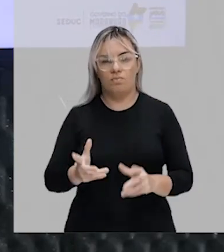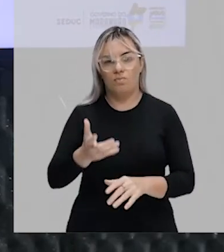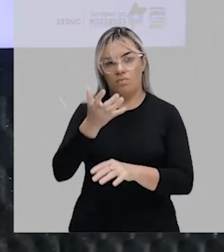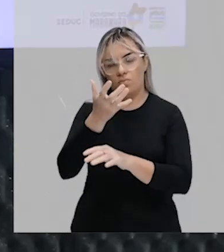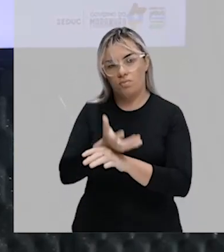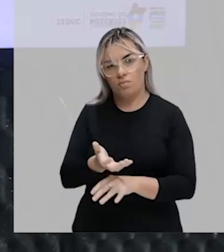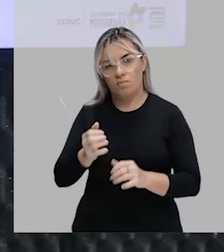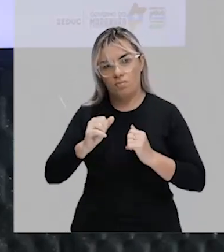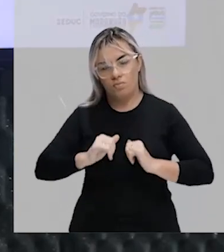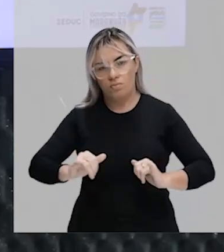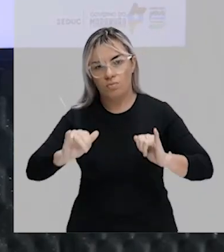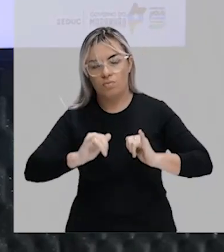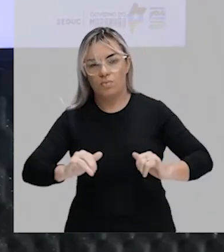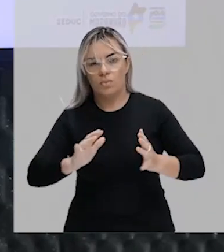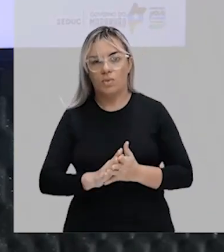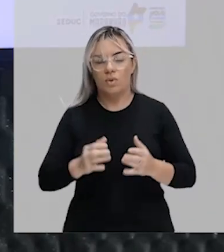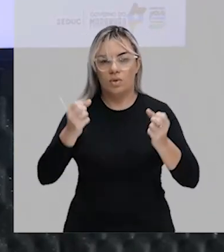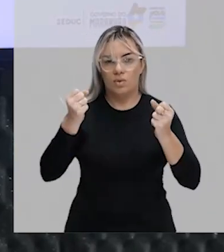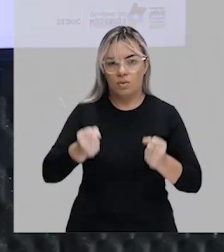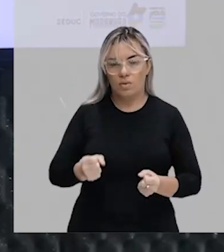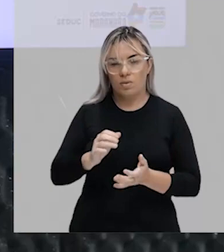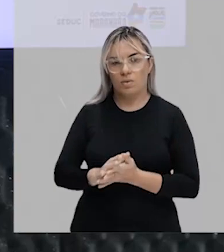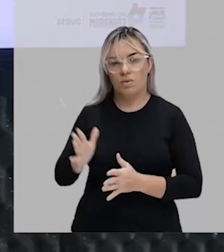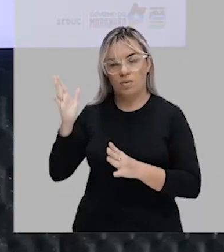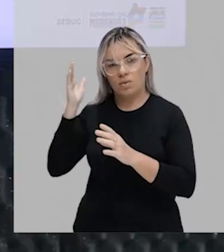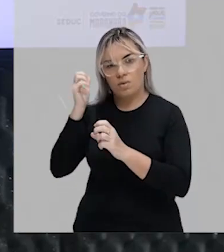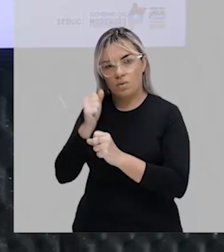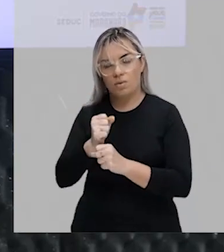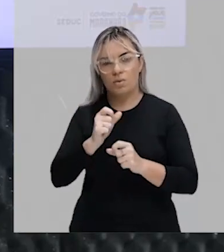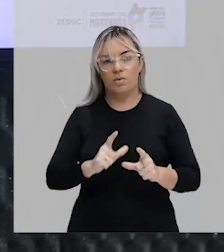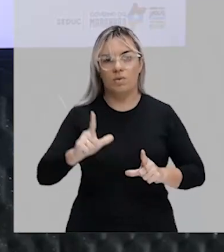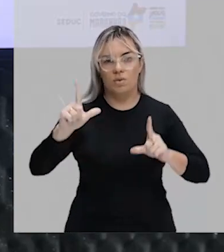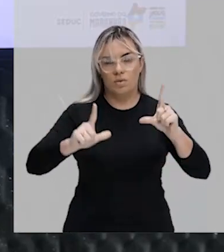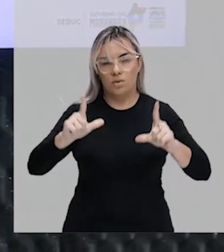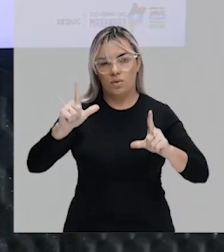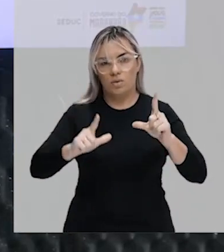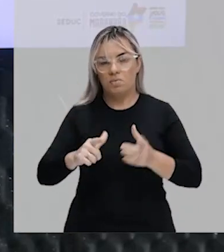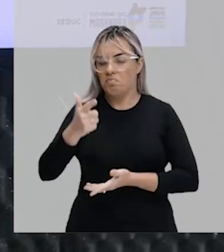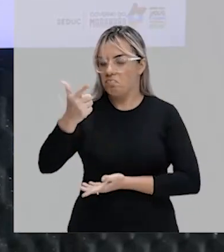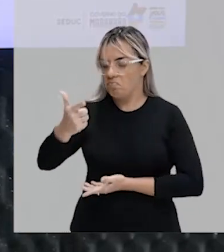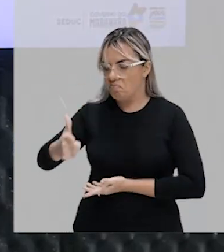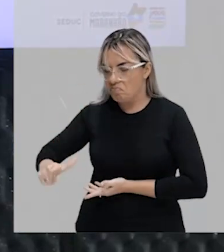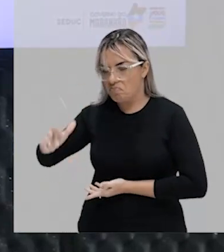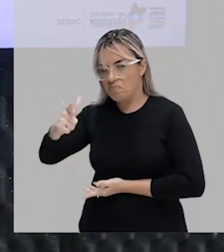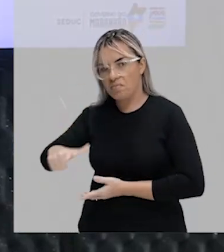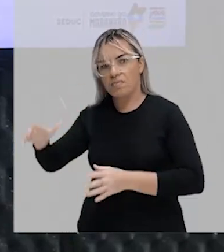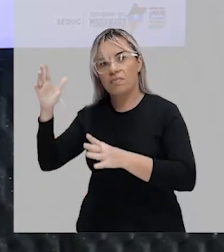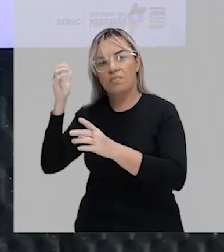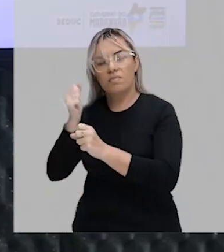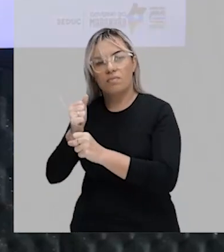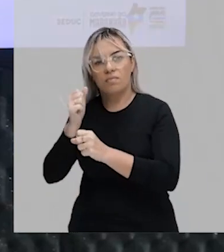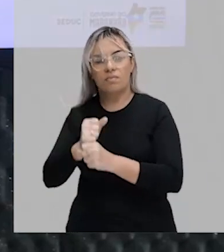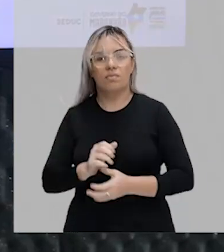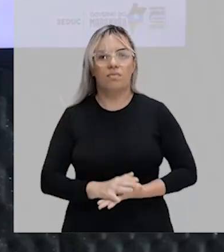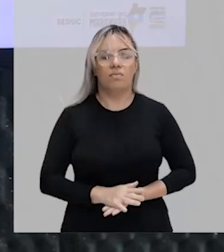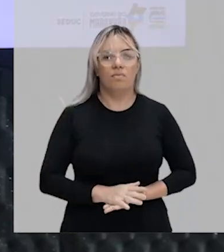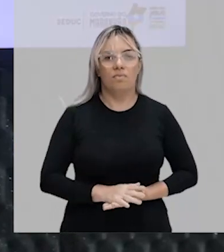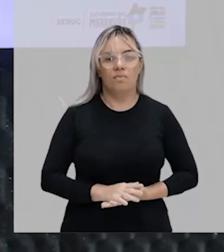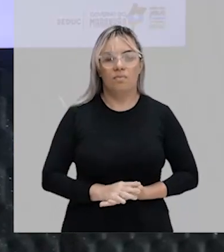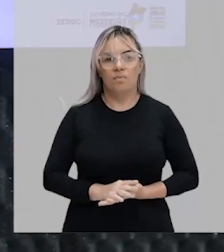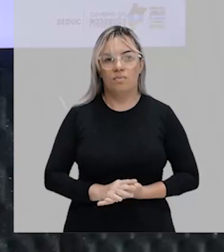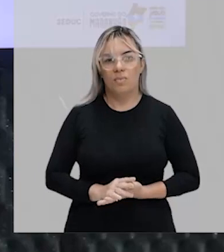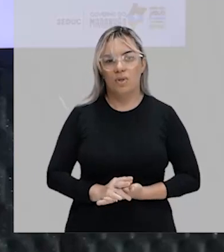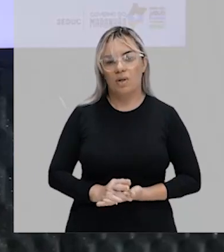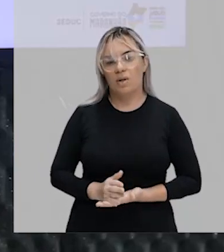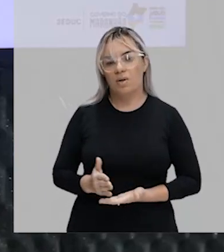disposição e você vai poder ver, assistir quantas vezes você quiser, tá bom? E, agora,